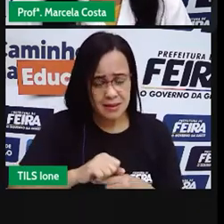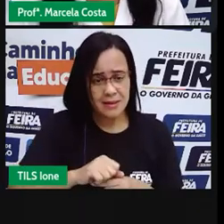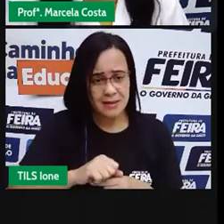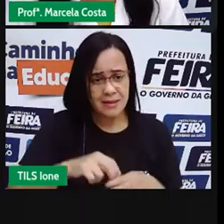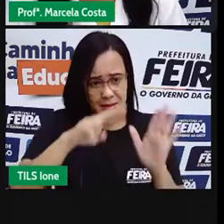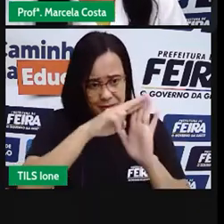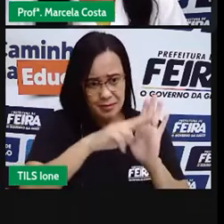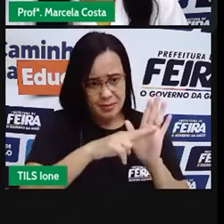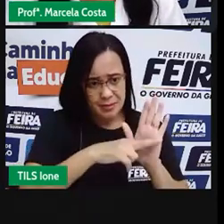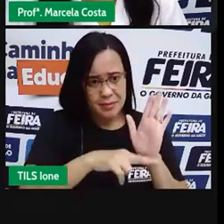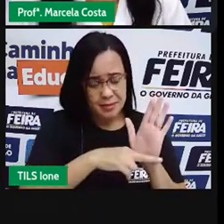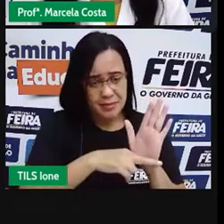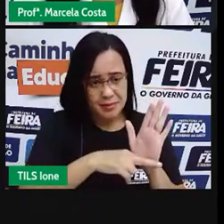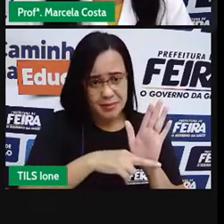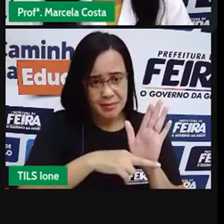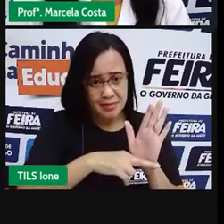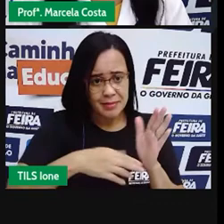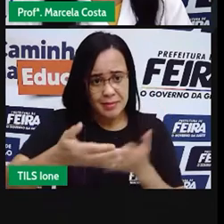regras inteiras?